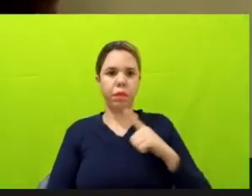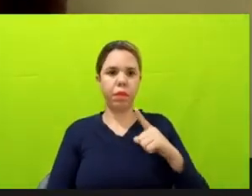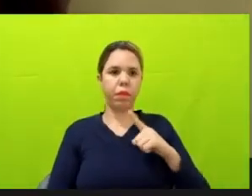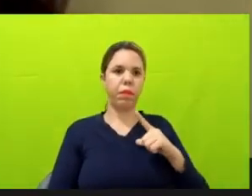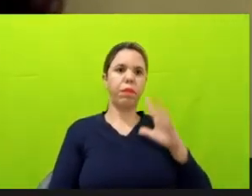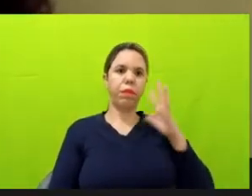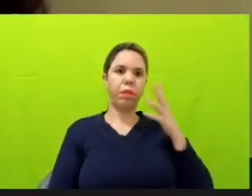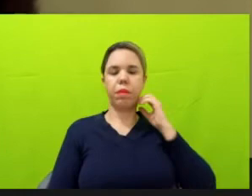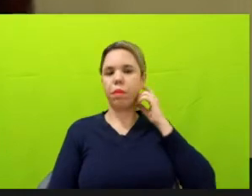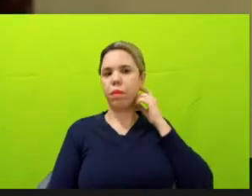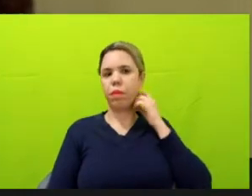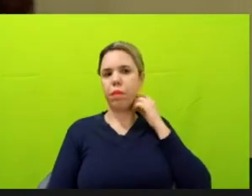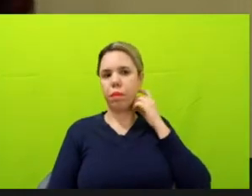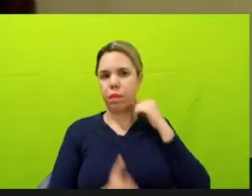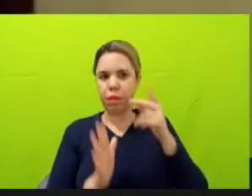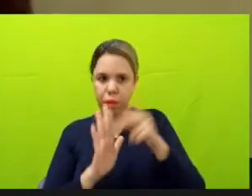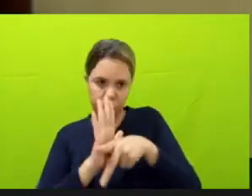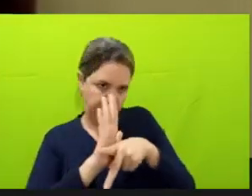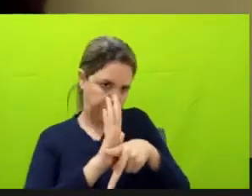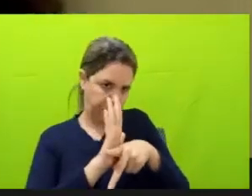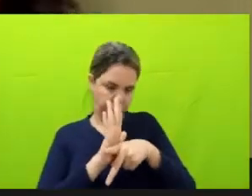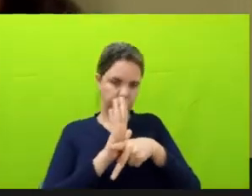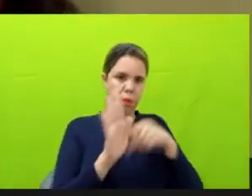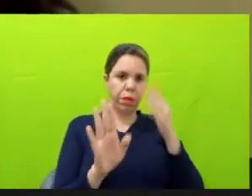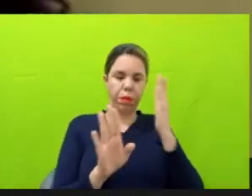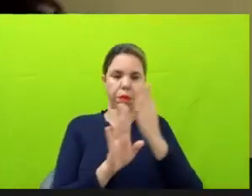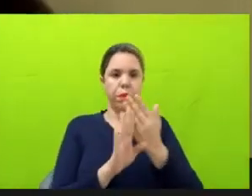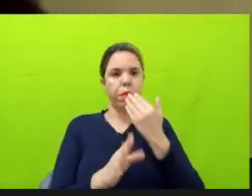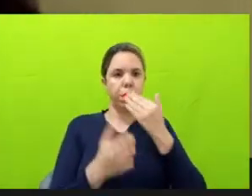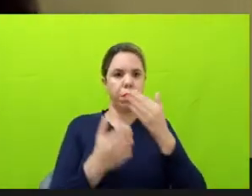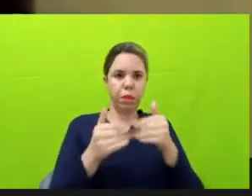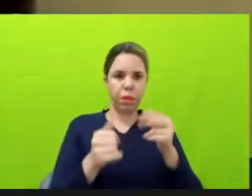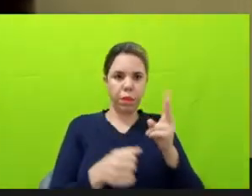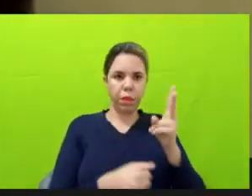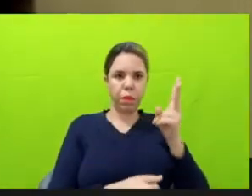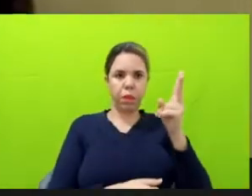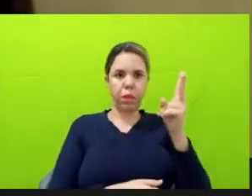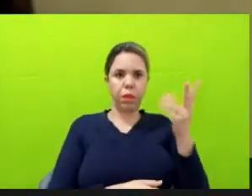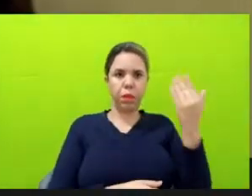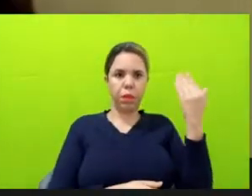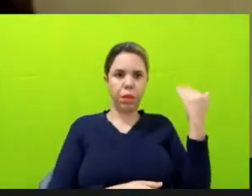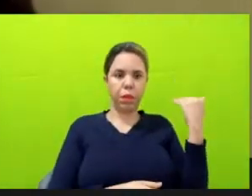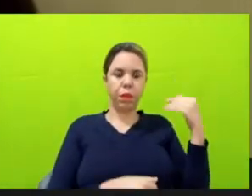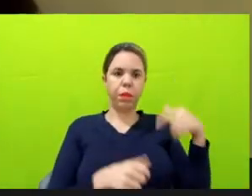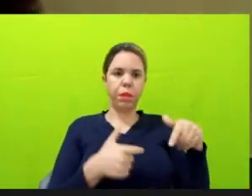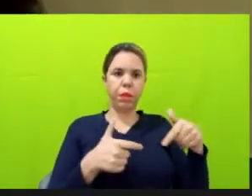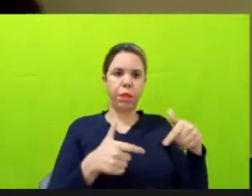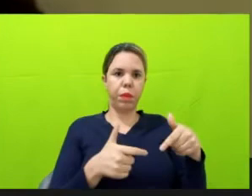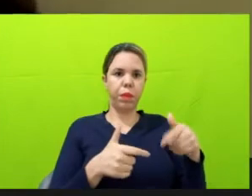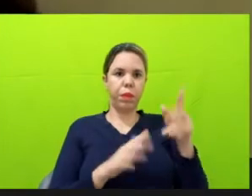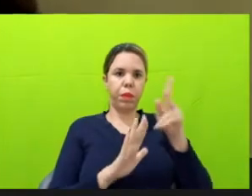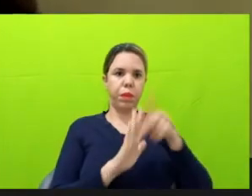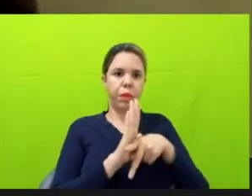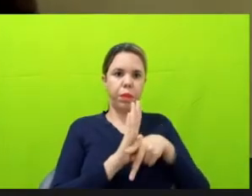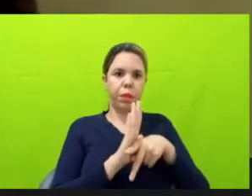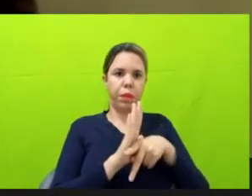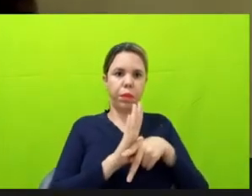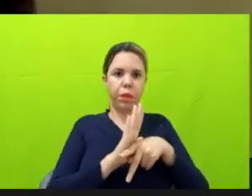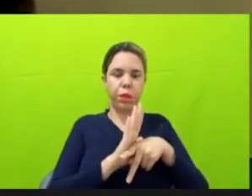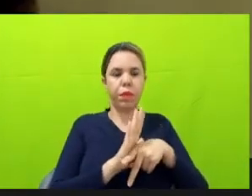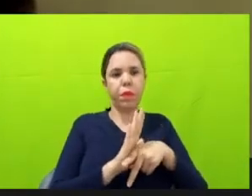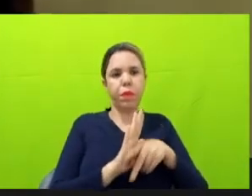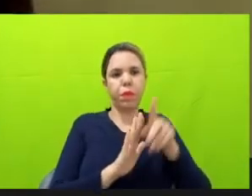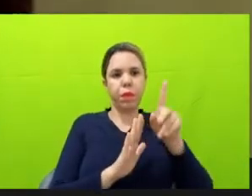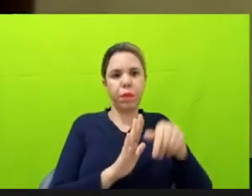né, nesse projeto, no achados e pedidos que continuam, a época que eu trabalhei num projeto, é um pouco disso, assim, que a